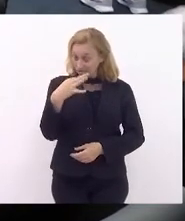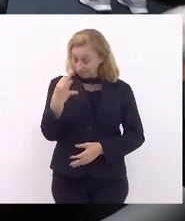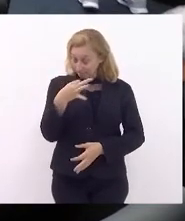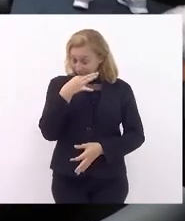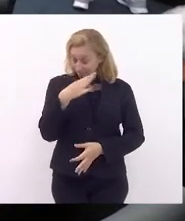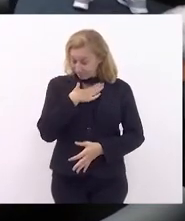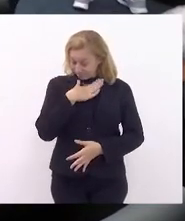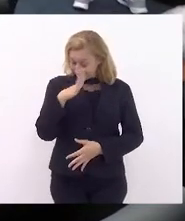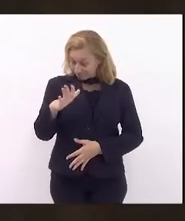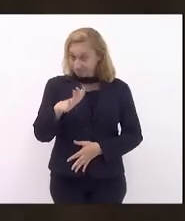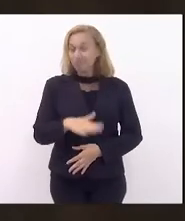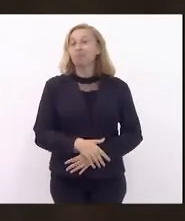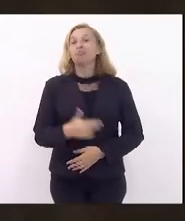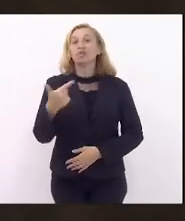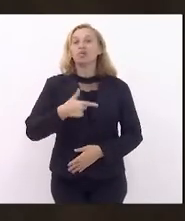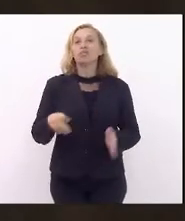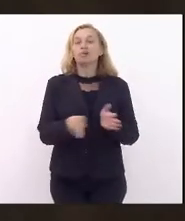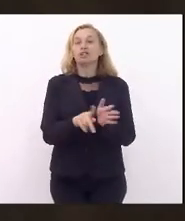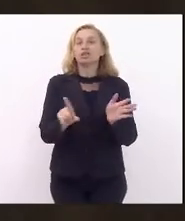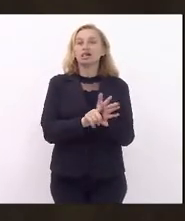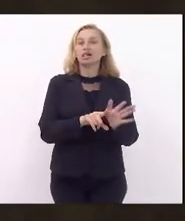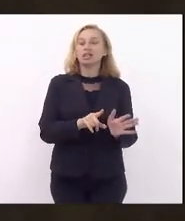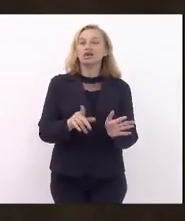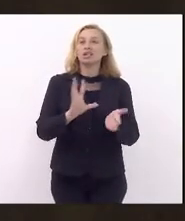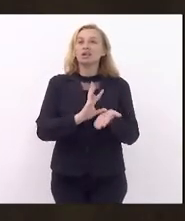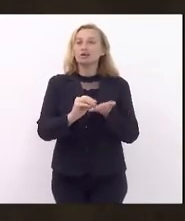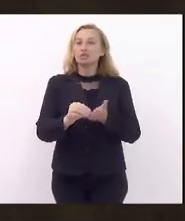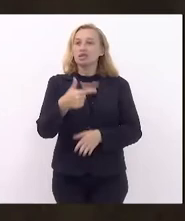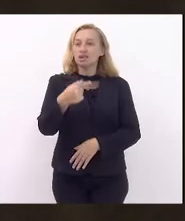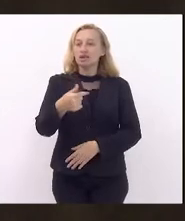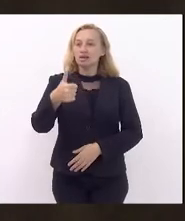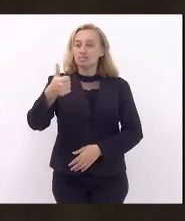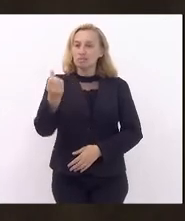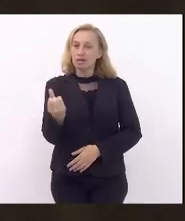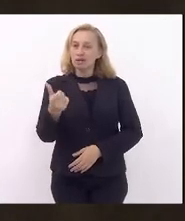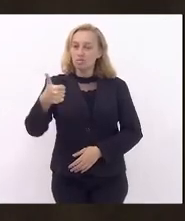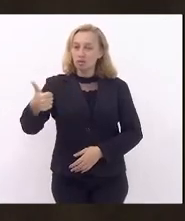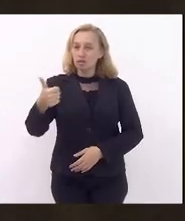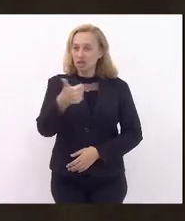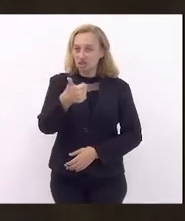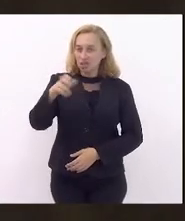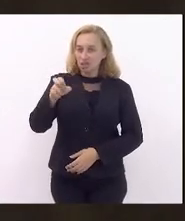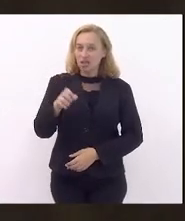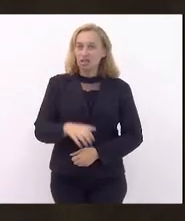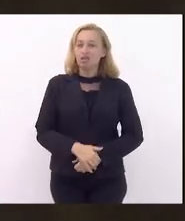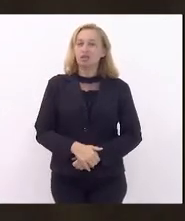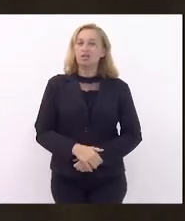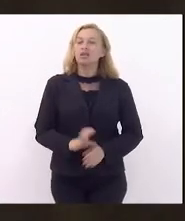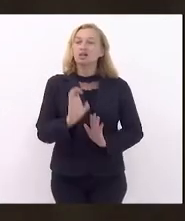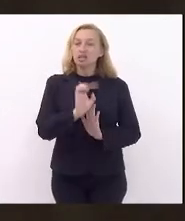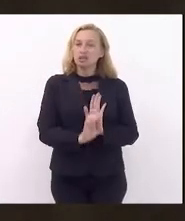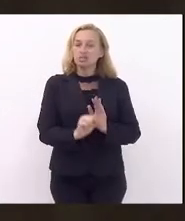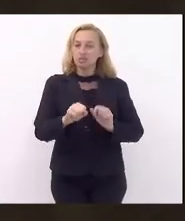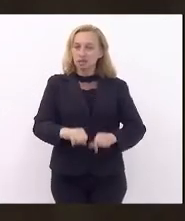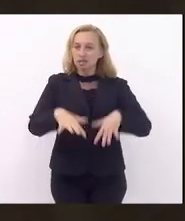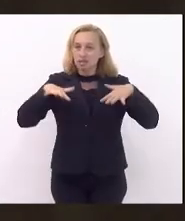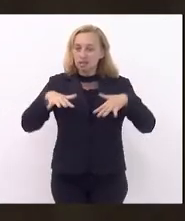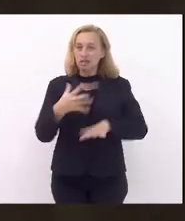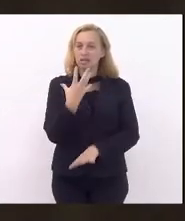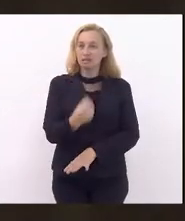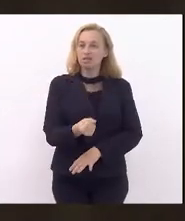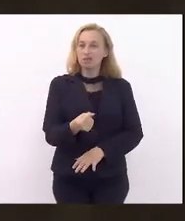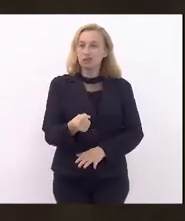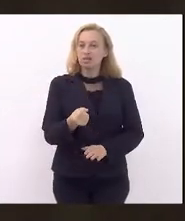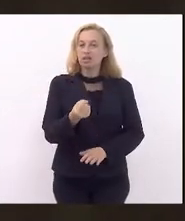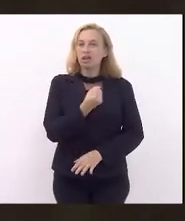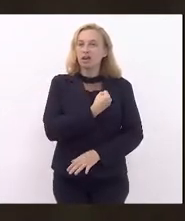o segundo projeto de lei em pauta 761 a de 15, o parecer às emendas de plenário é favorável